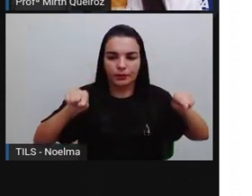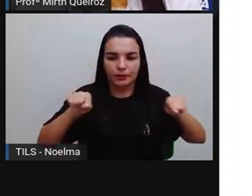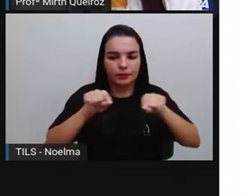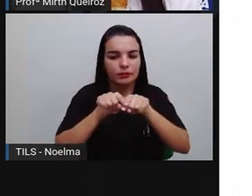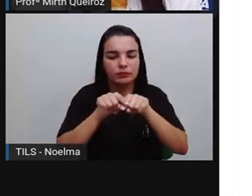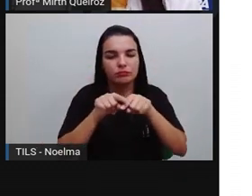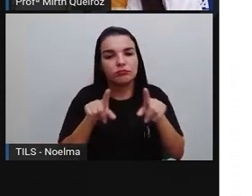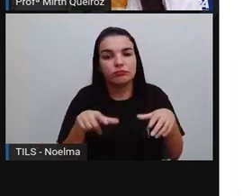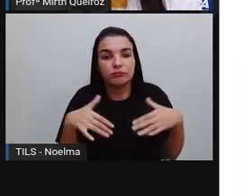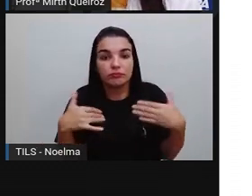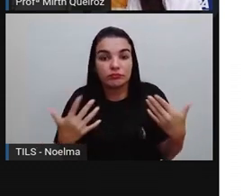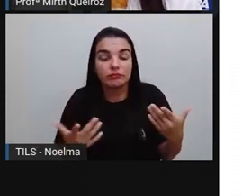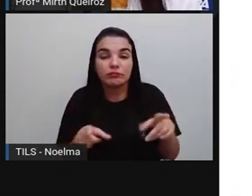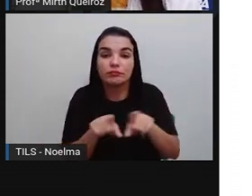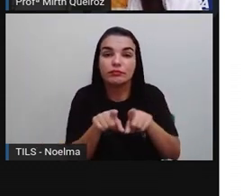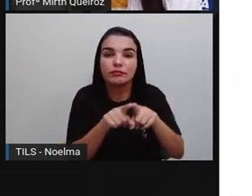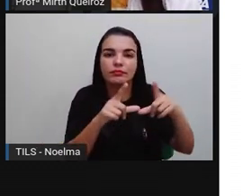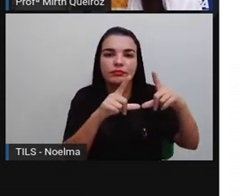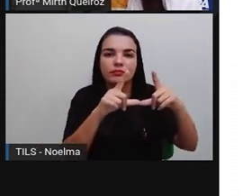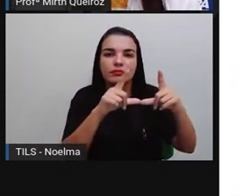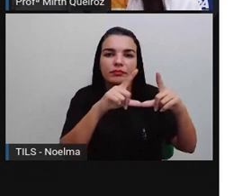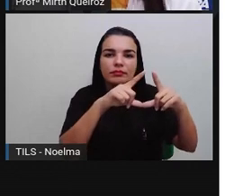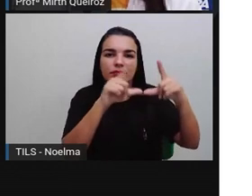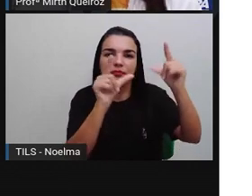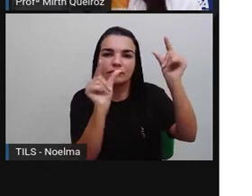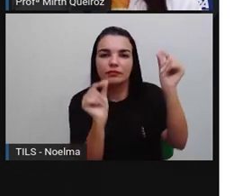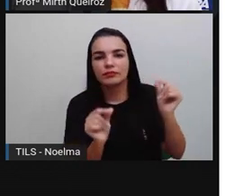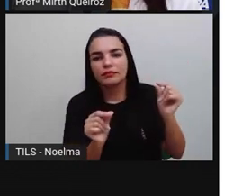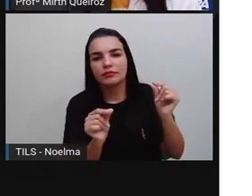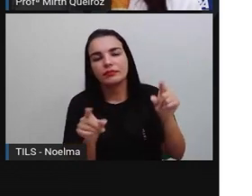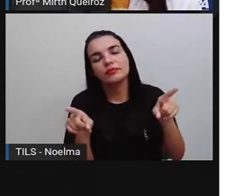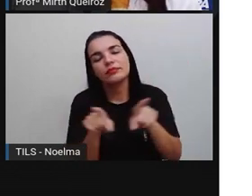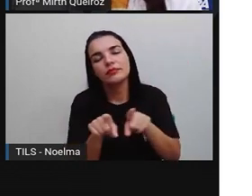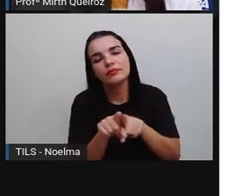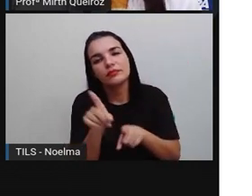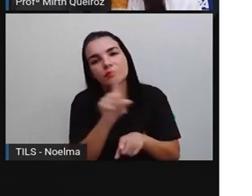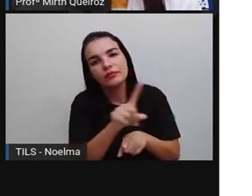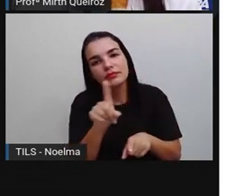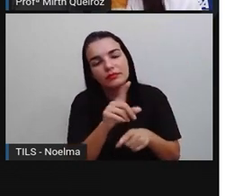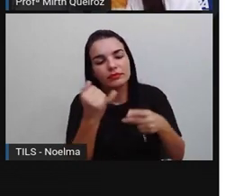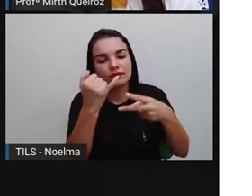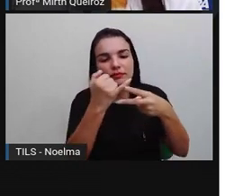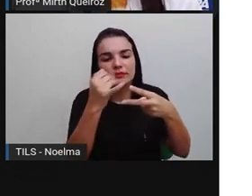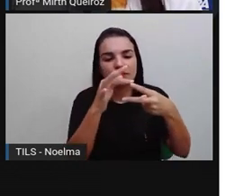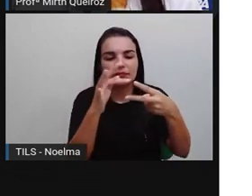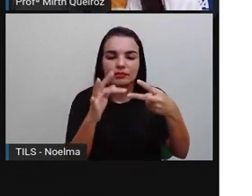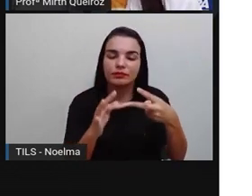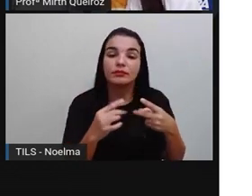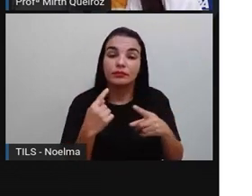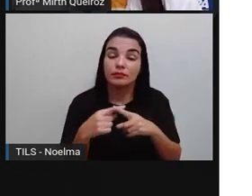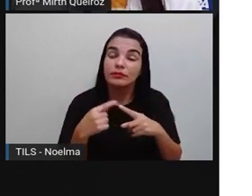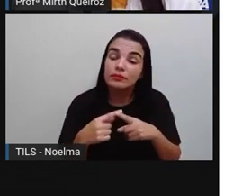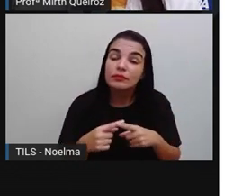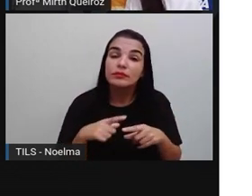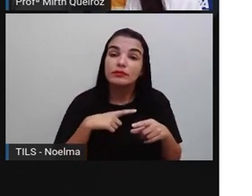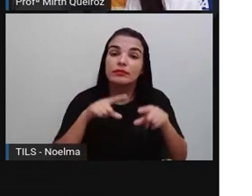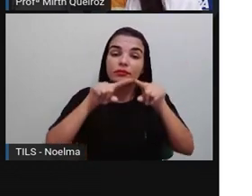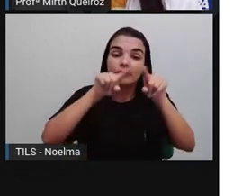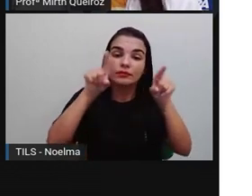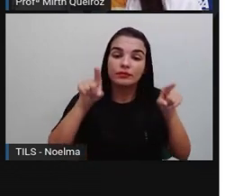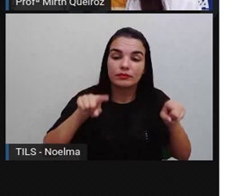assim como também o trevo, né? De quatro folhas não é considerado um polígono porque apresenta curva também.